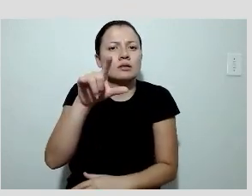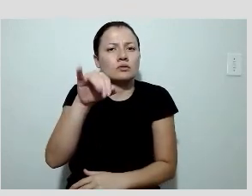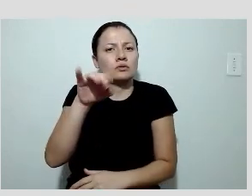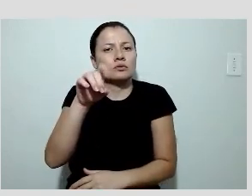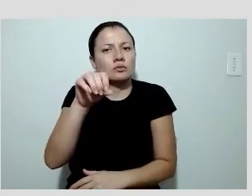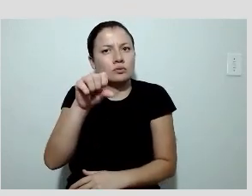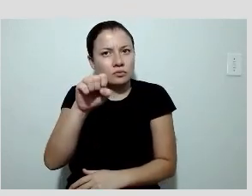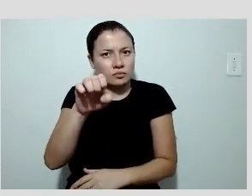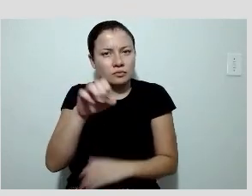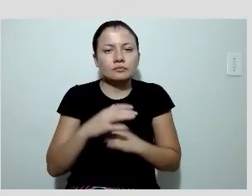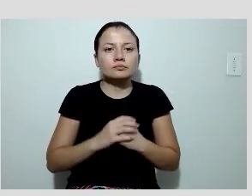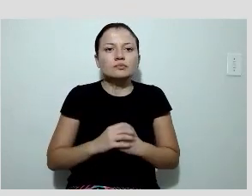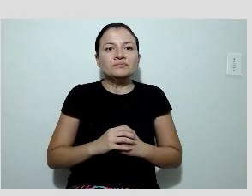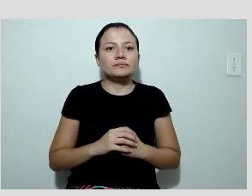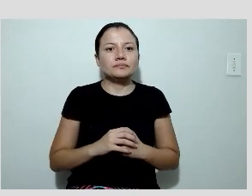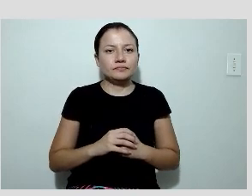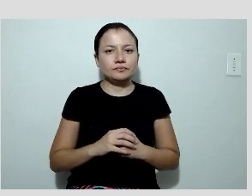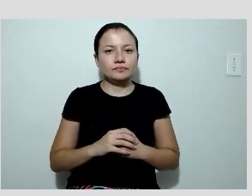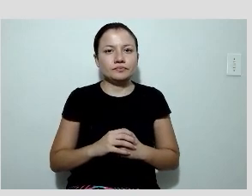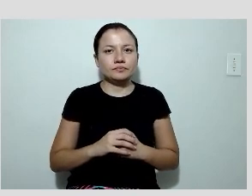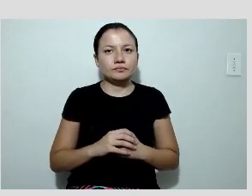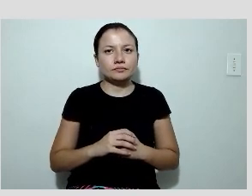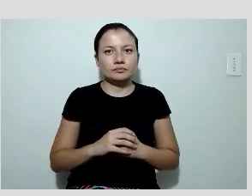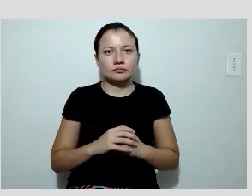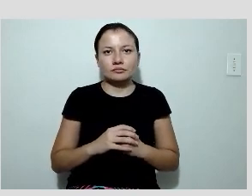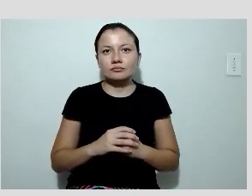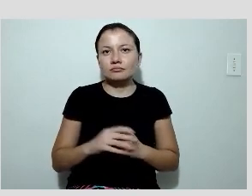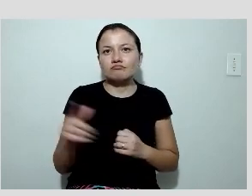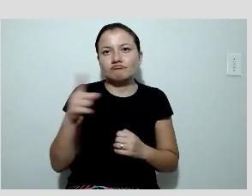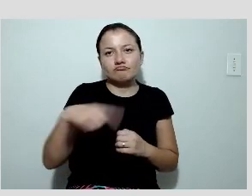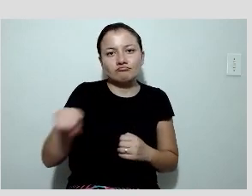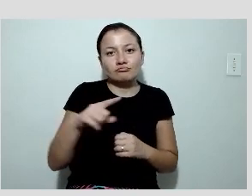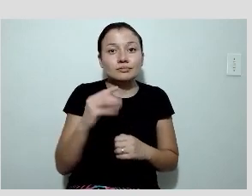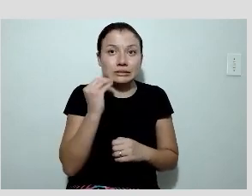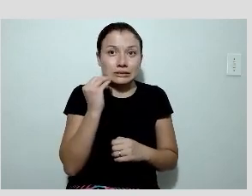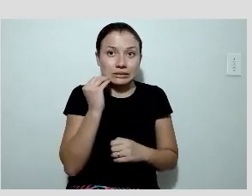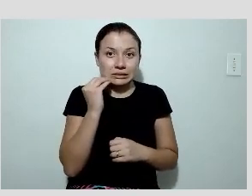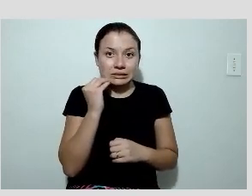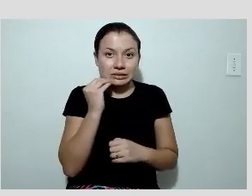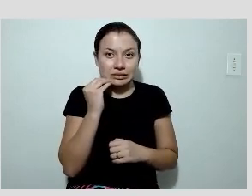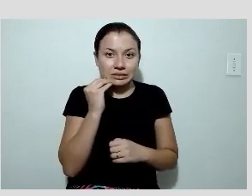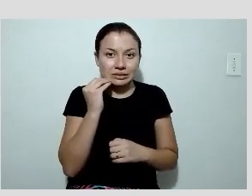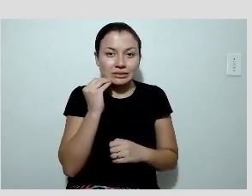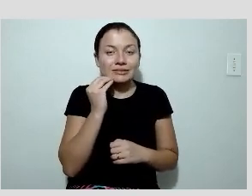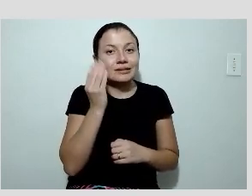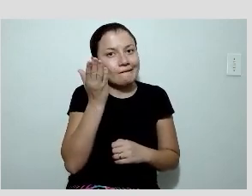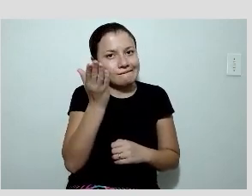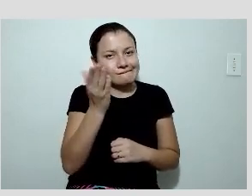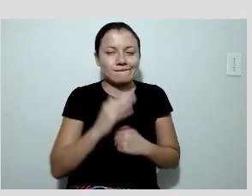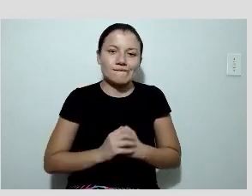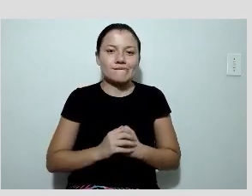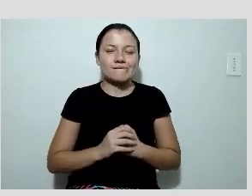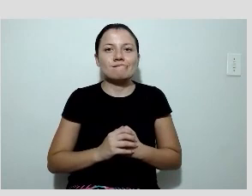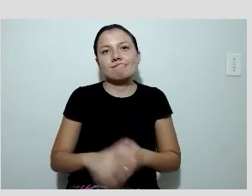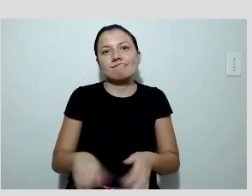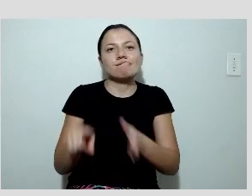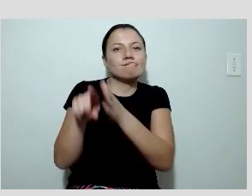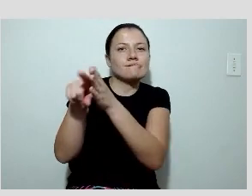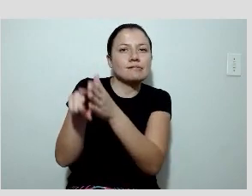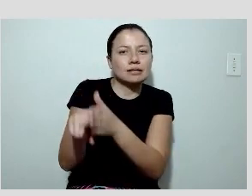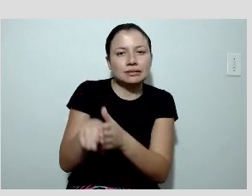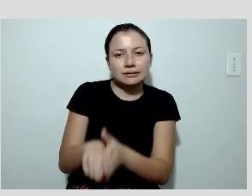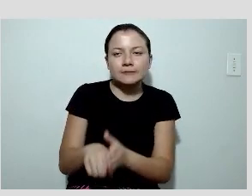Caminhando então para o fim, a nossa experiência agora é com isso. Quando a gente manda o exame, os médicos e assistentes vão